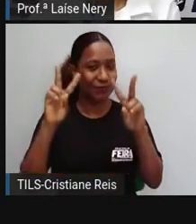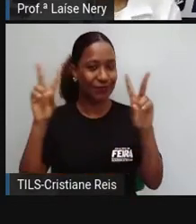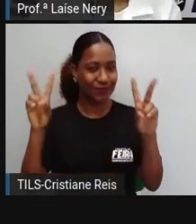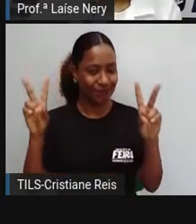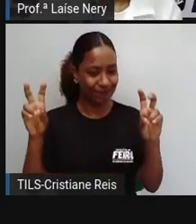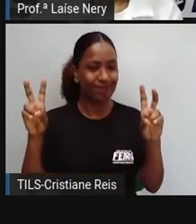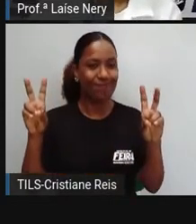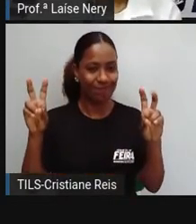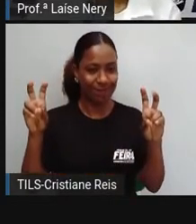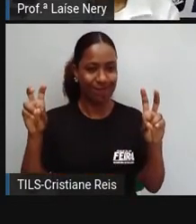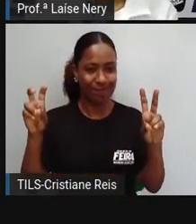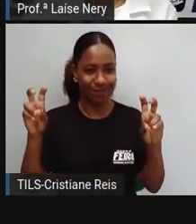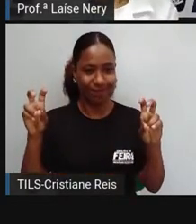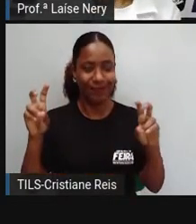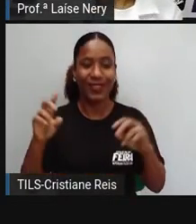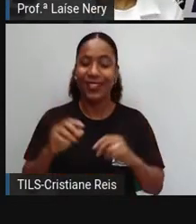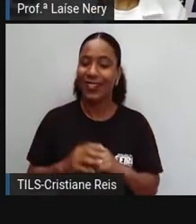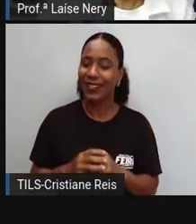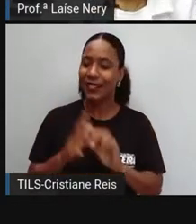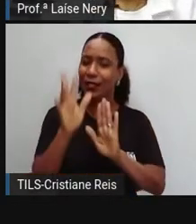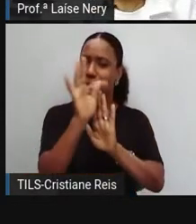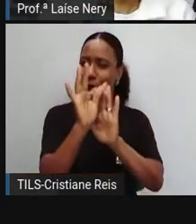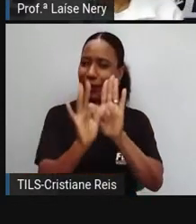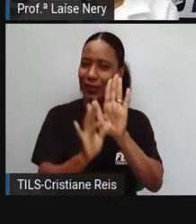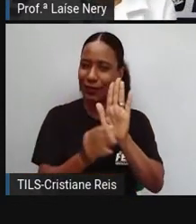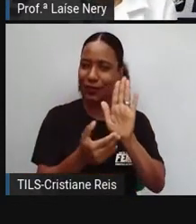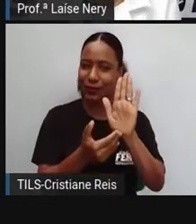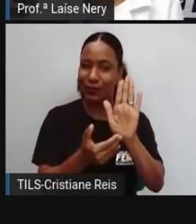texto que se chama O Viajante.